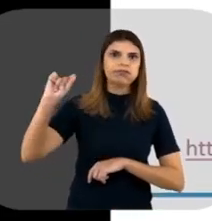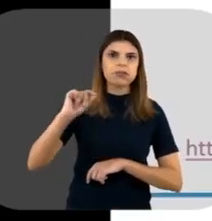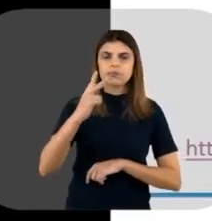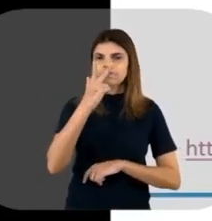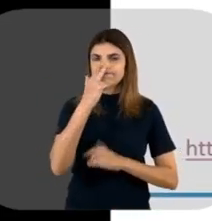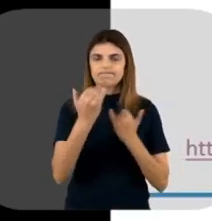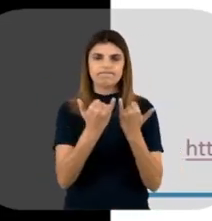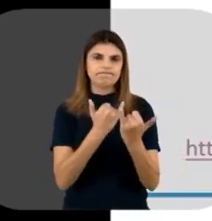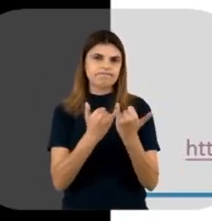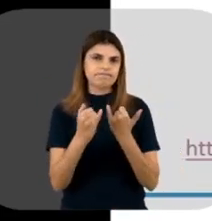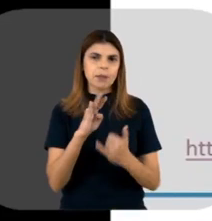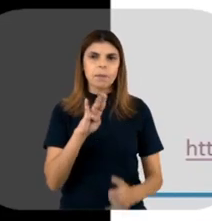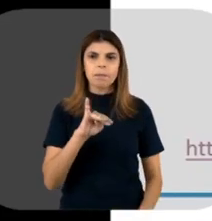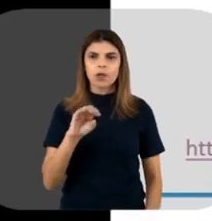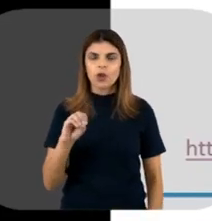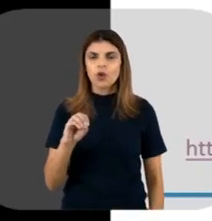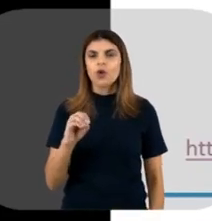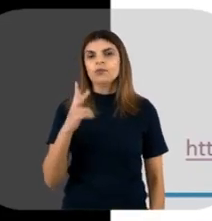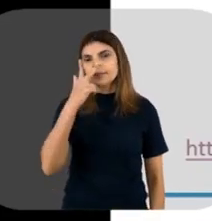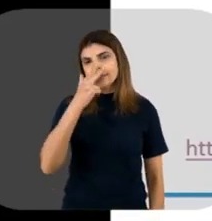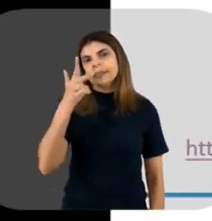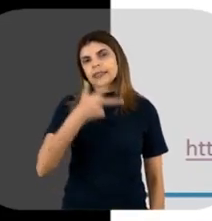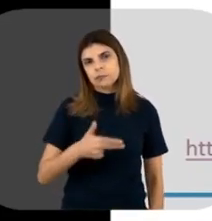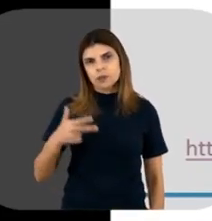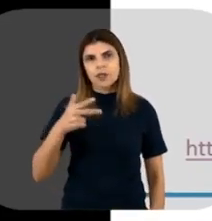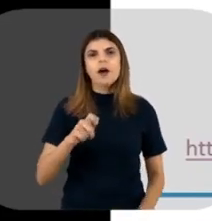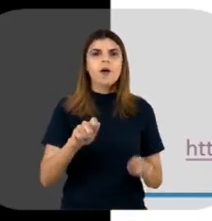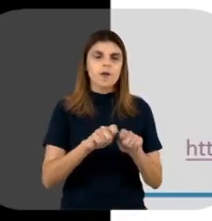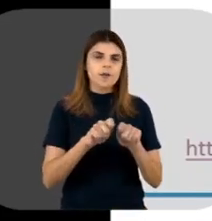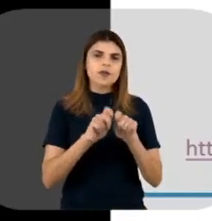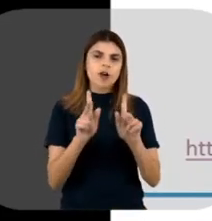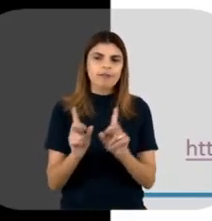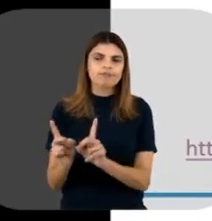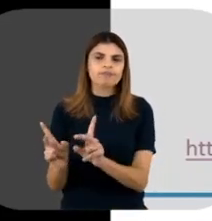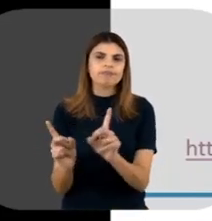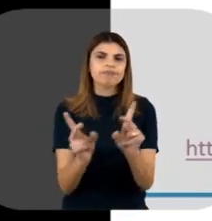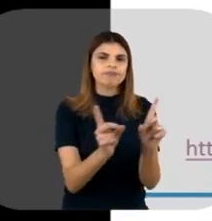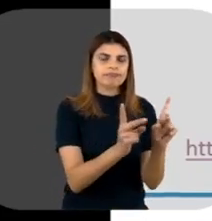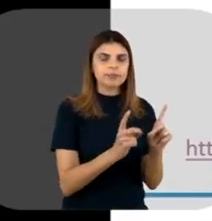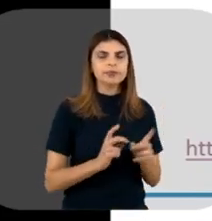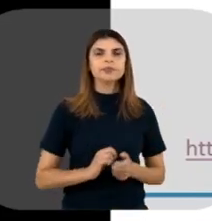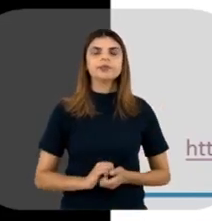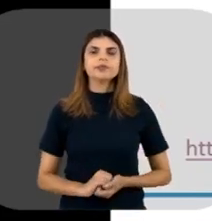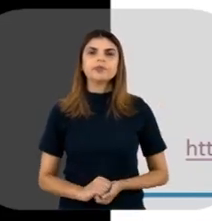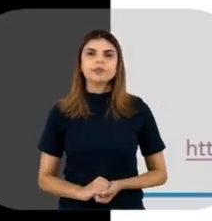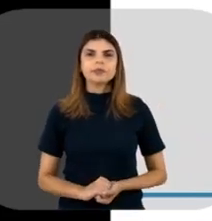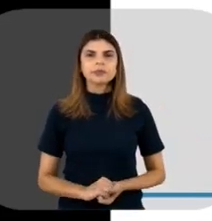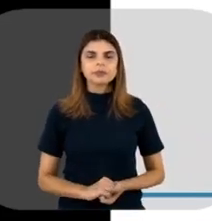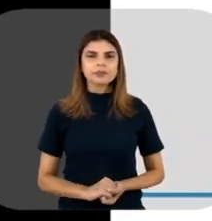biosimilares tomando conta do mercado por lá.